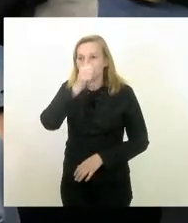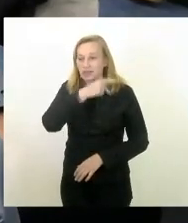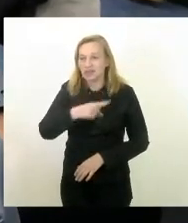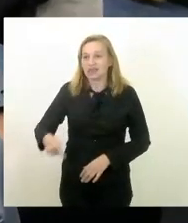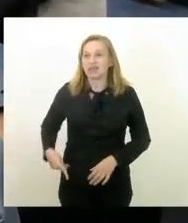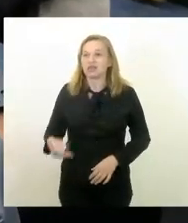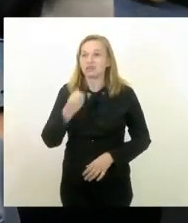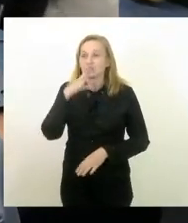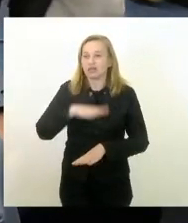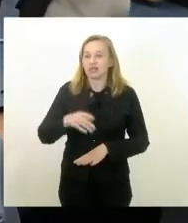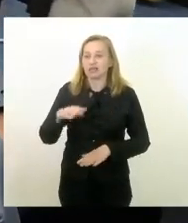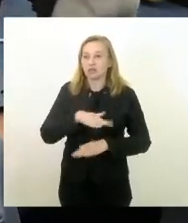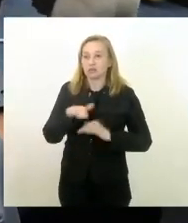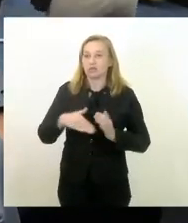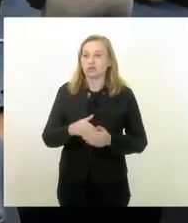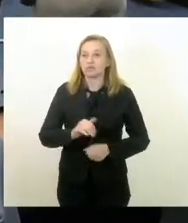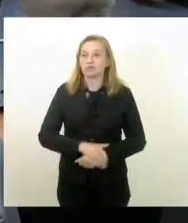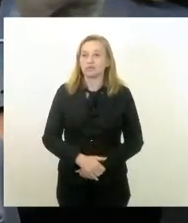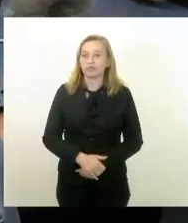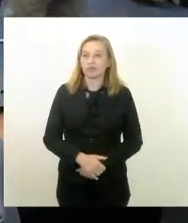oi amanhã